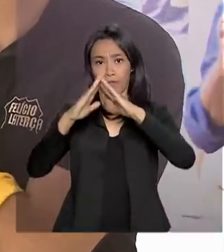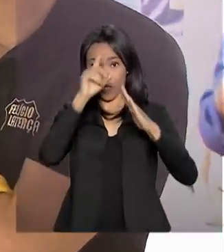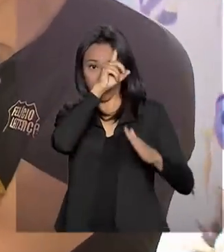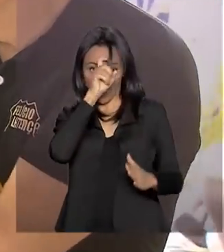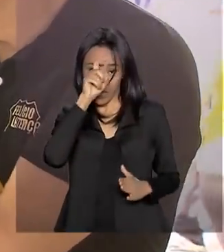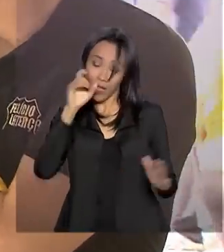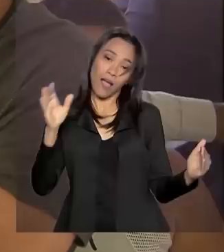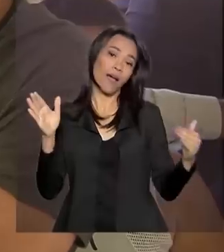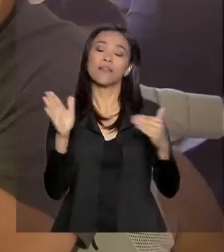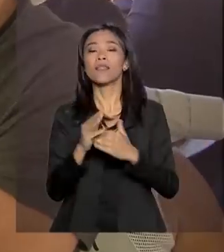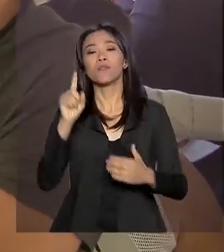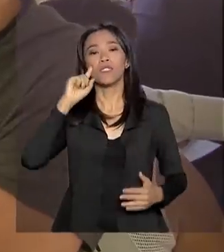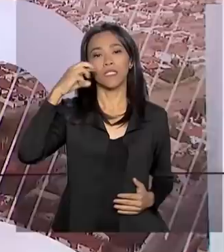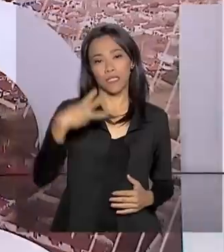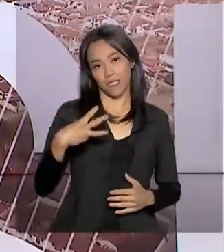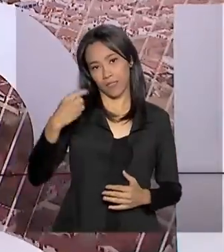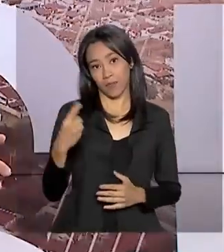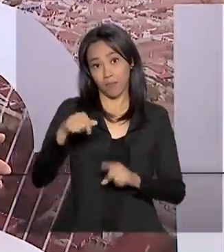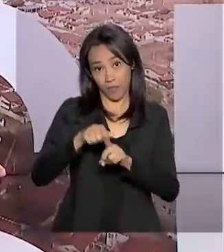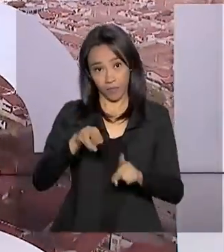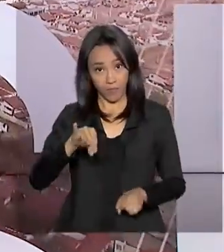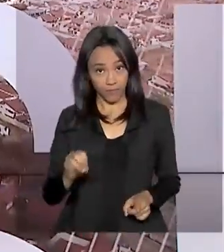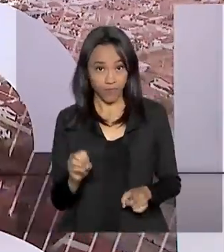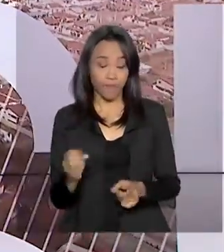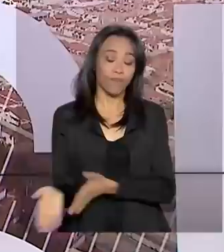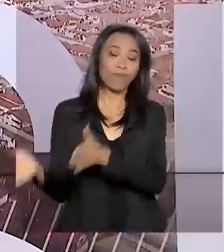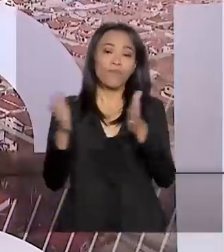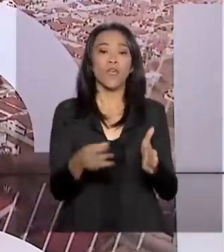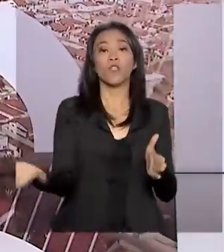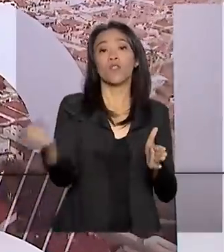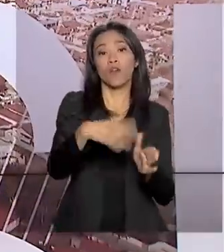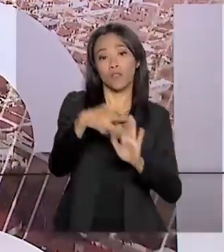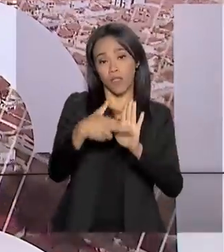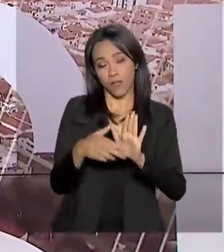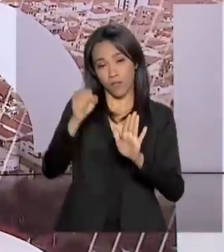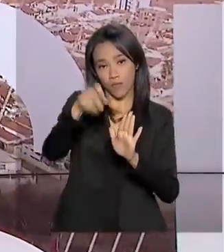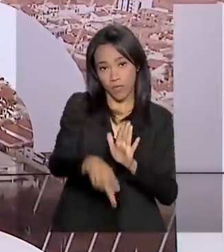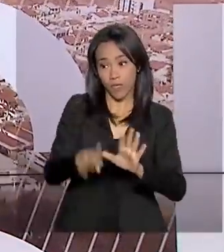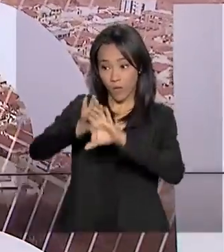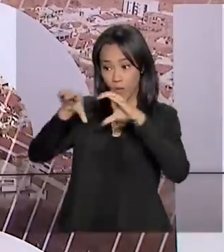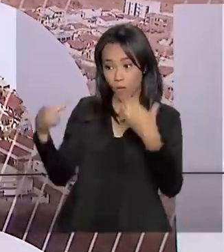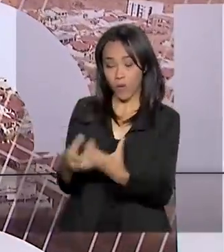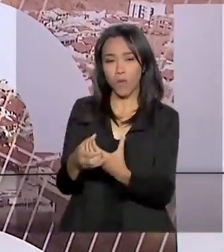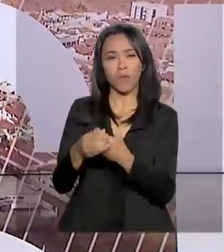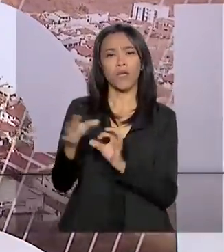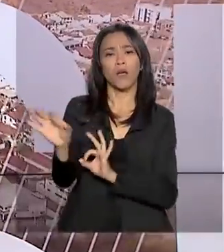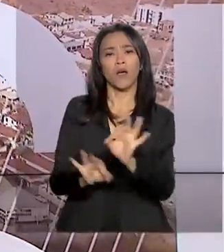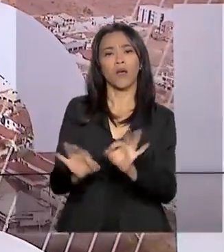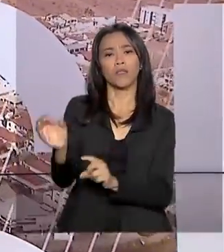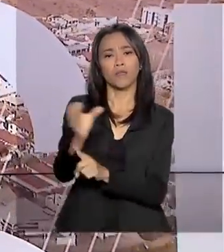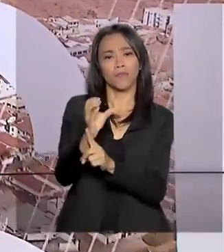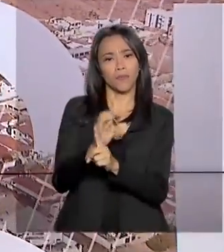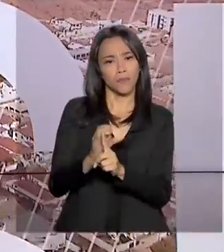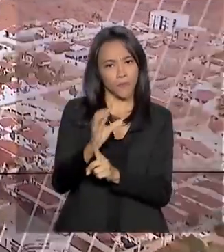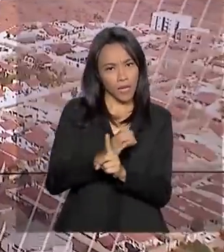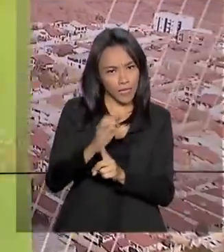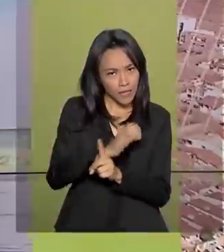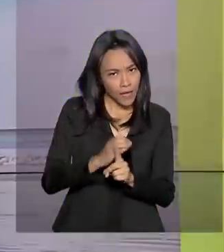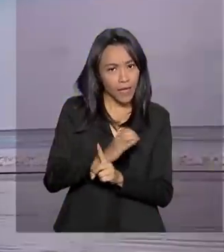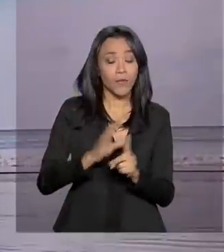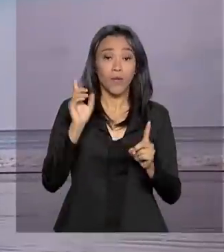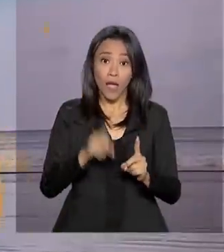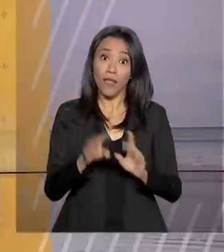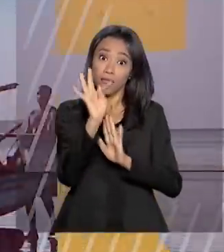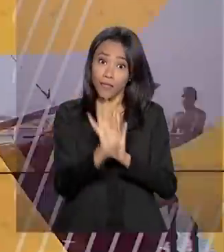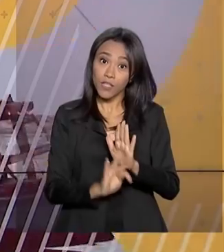continua até 31 de maio. Nova Previdência, Comissão Especial da Câmara, define cronograma de trabalho. Expectativa é votar o